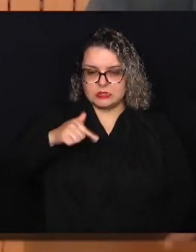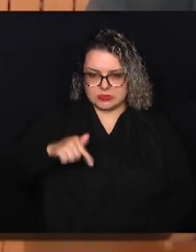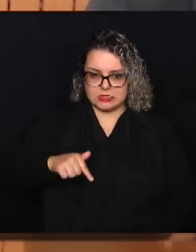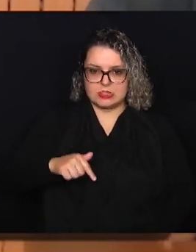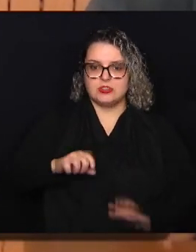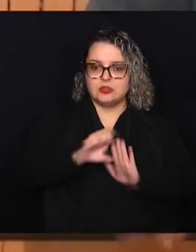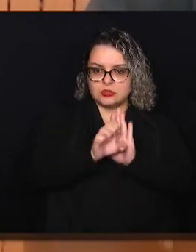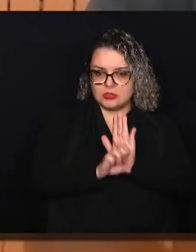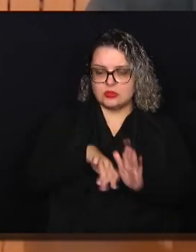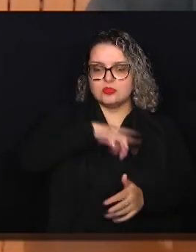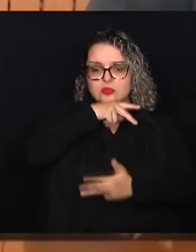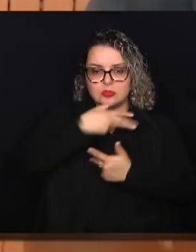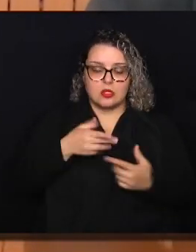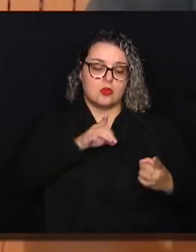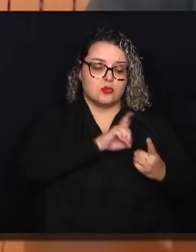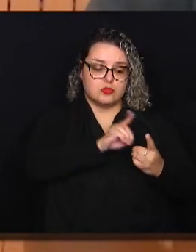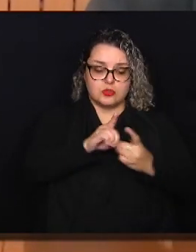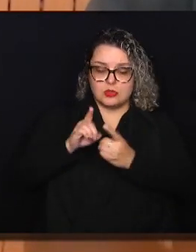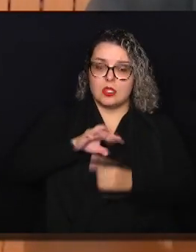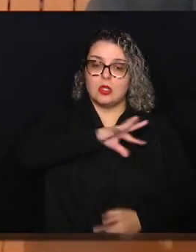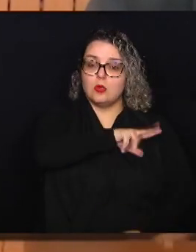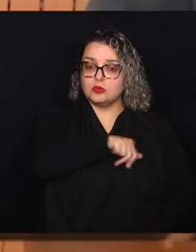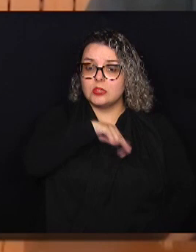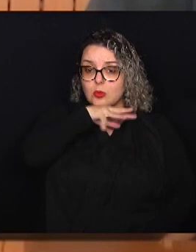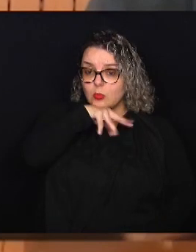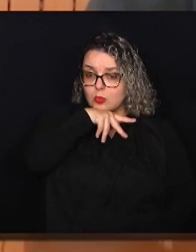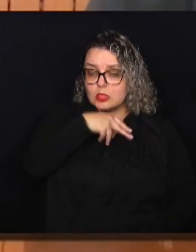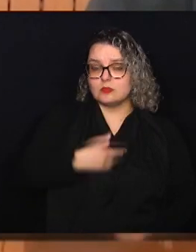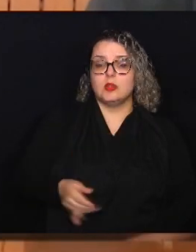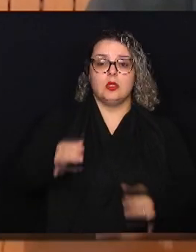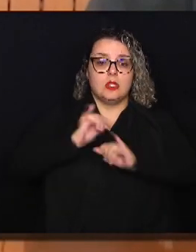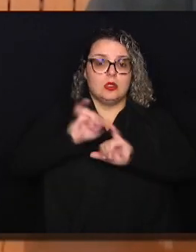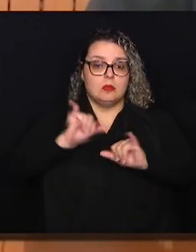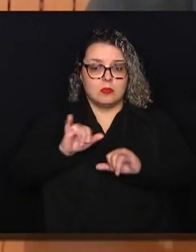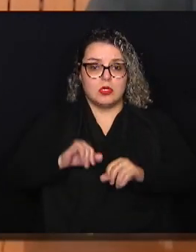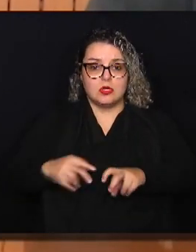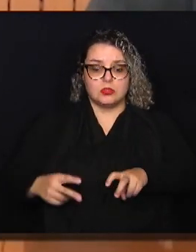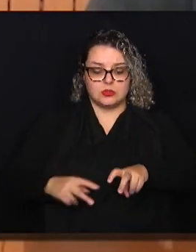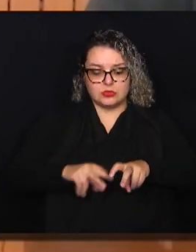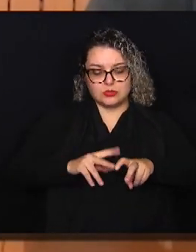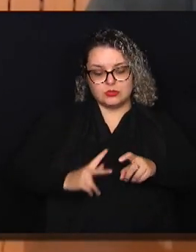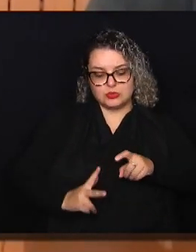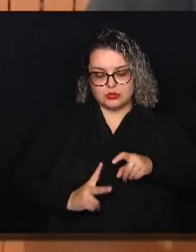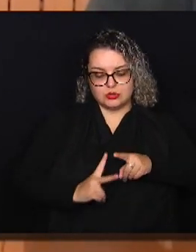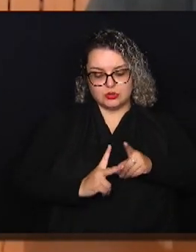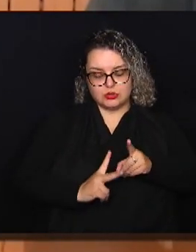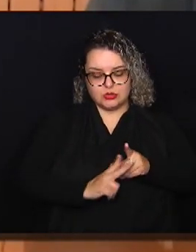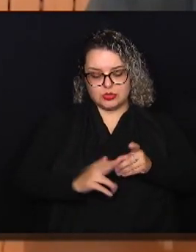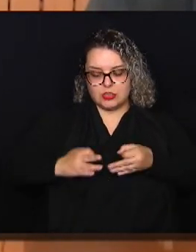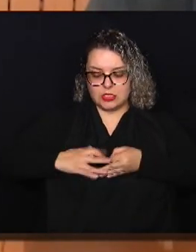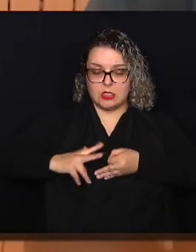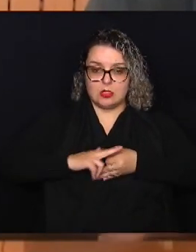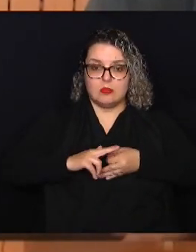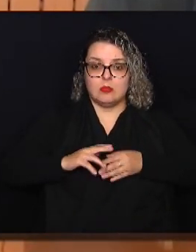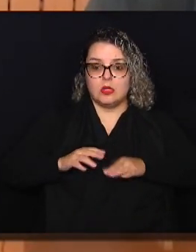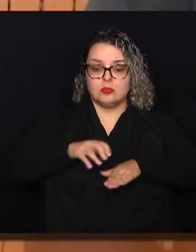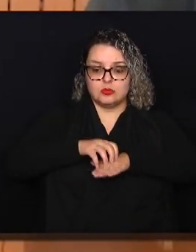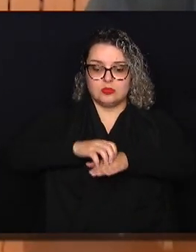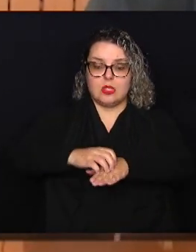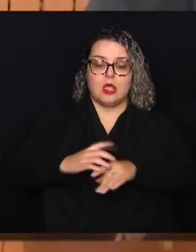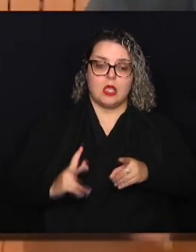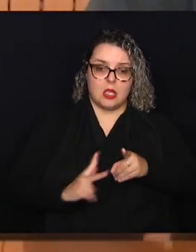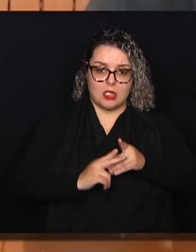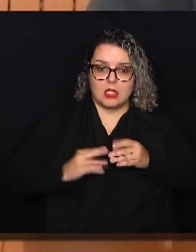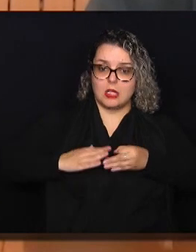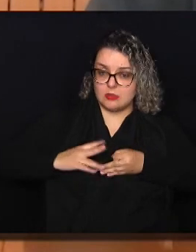atendimento aos animais também compreende o SAMU Animal e campanha de castração através do castramóvel. Por essas e outras iniciativas, Campinas